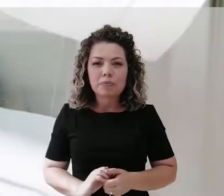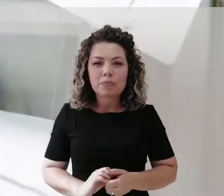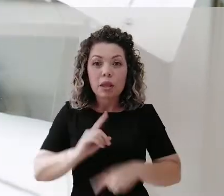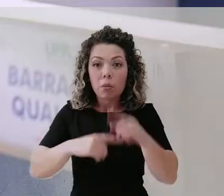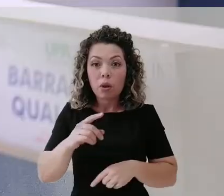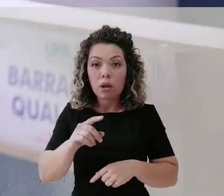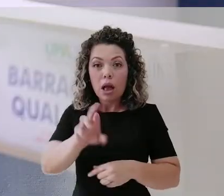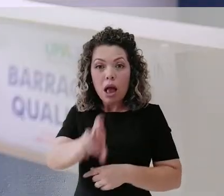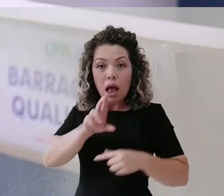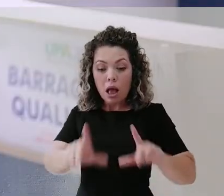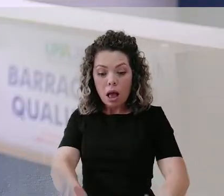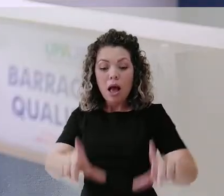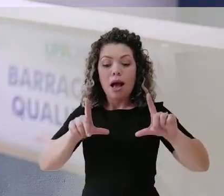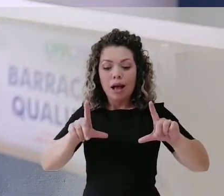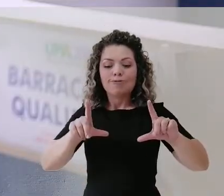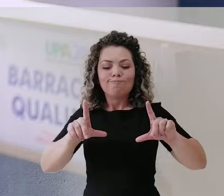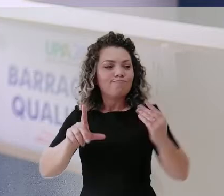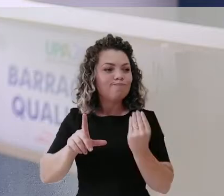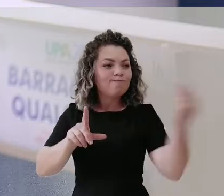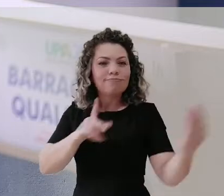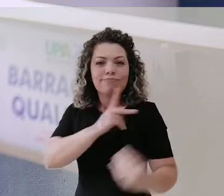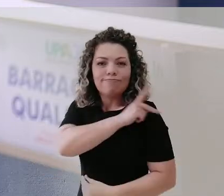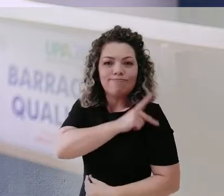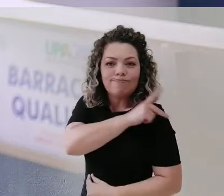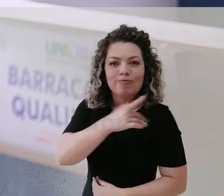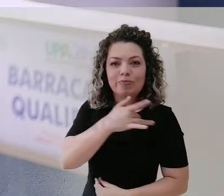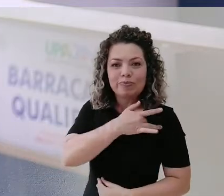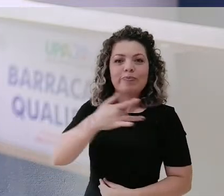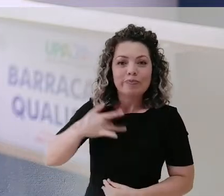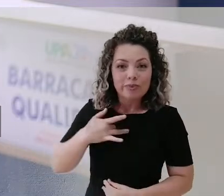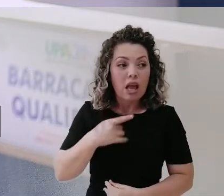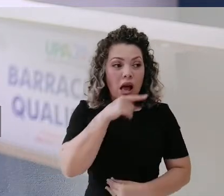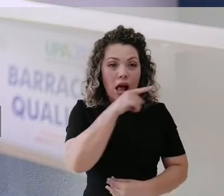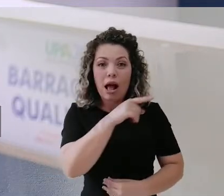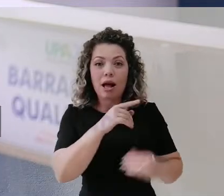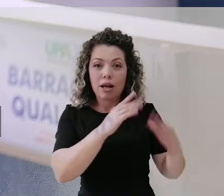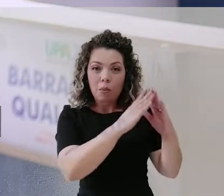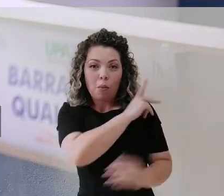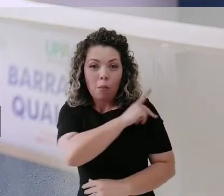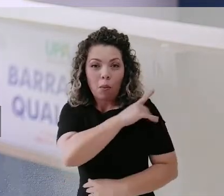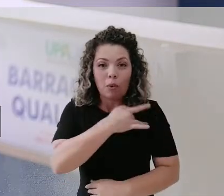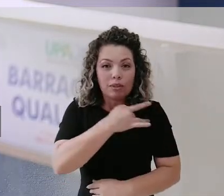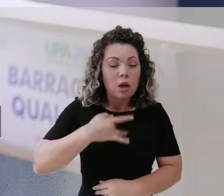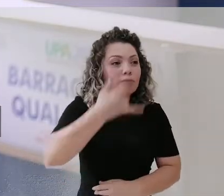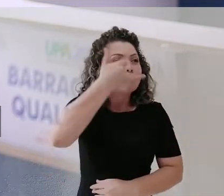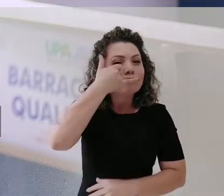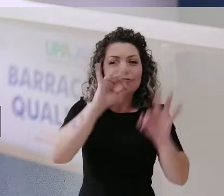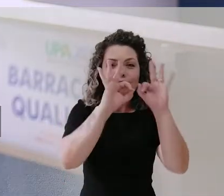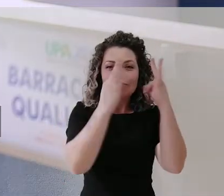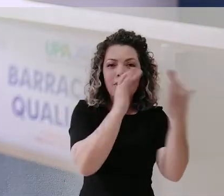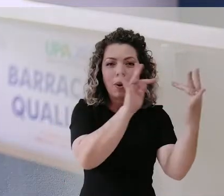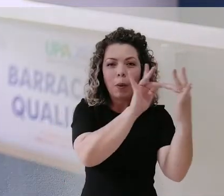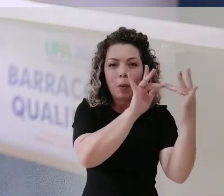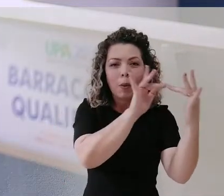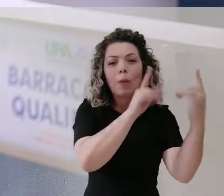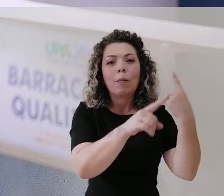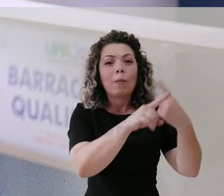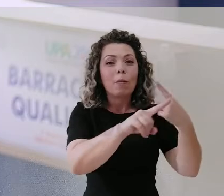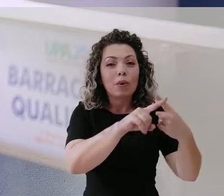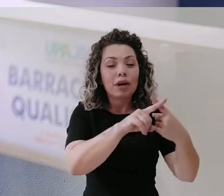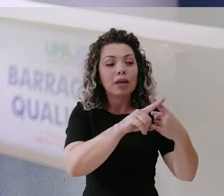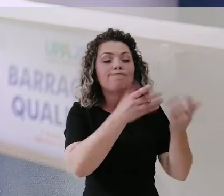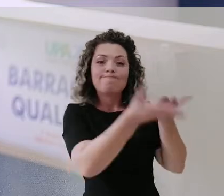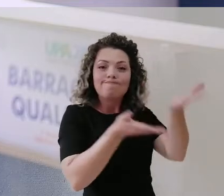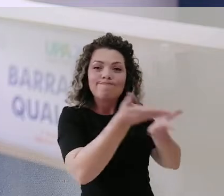hospitalar. Após o resultado, ele é, então, encaminhado para a unidade básica de saúde, que vai entrar em contato tanto com a